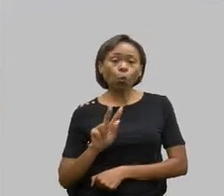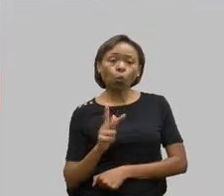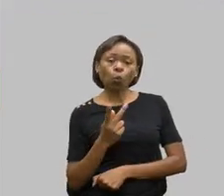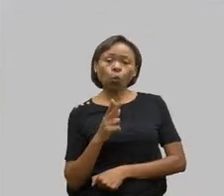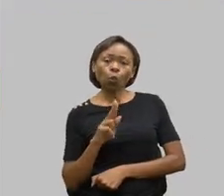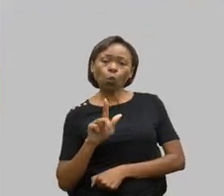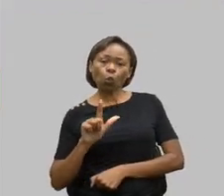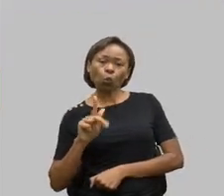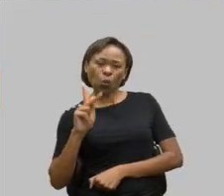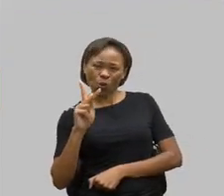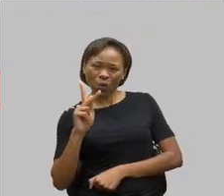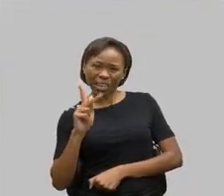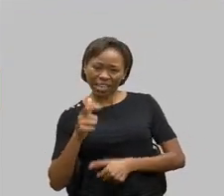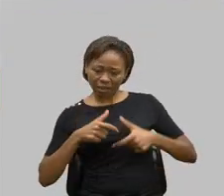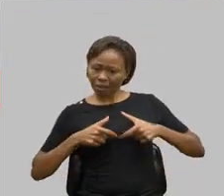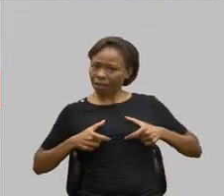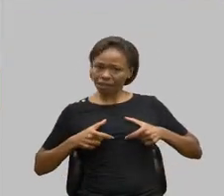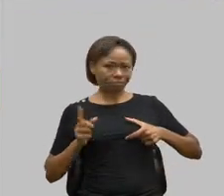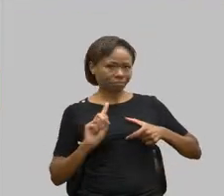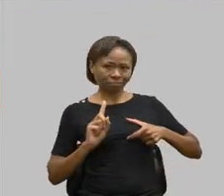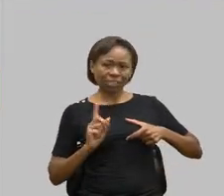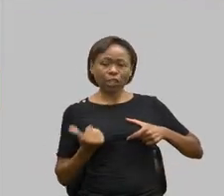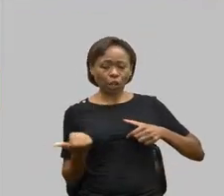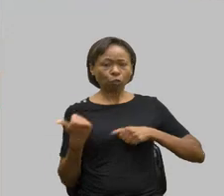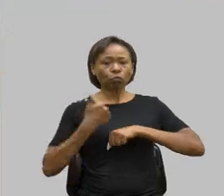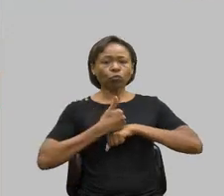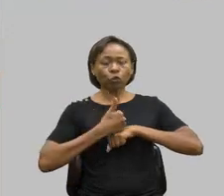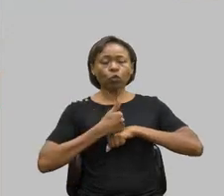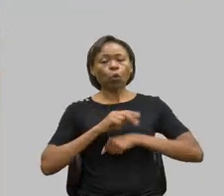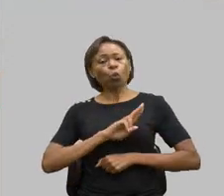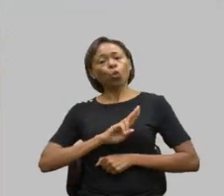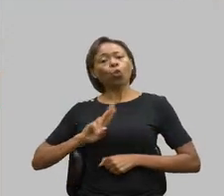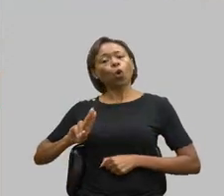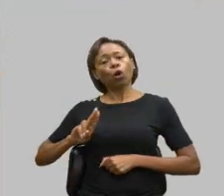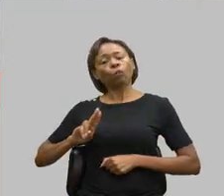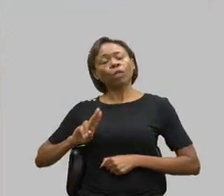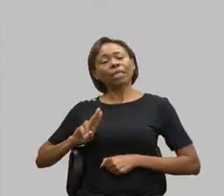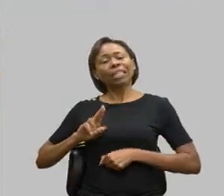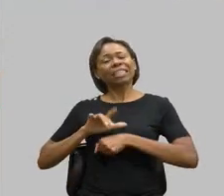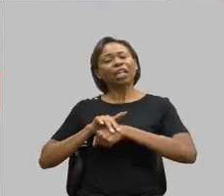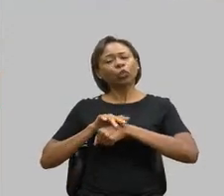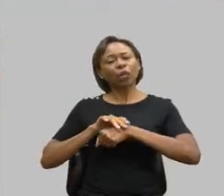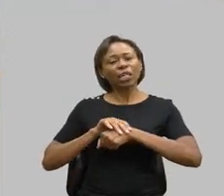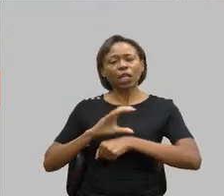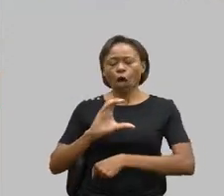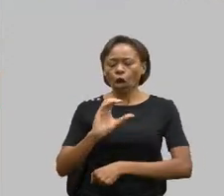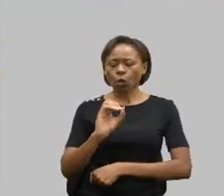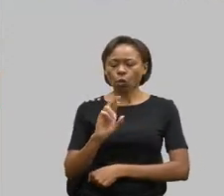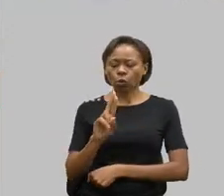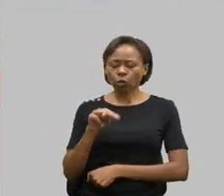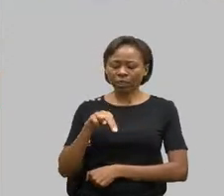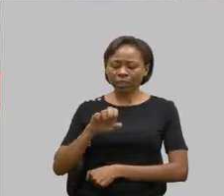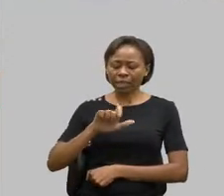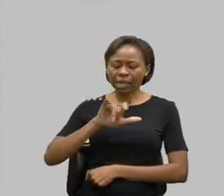Cornélia de Lange, o nome da doença que aquela criança tem.